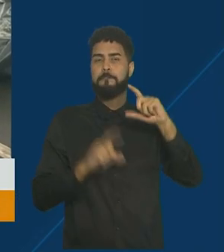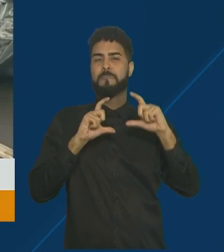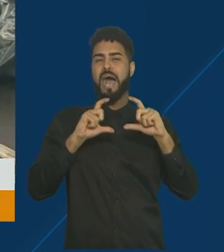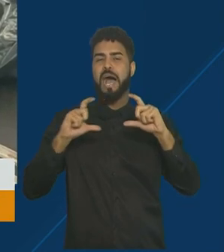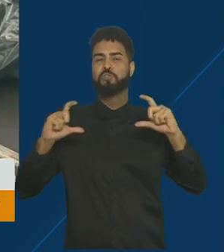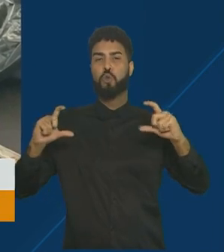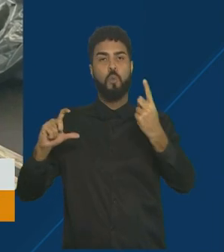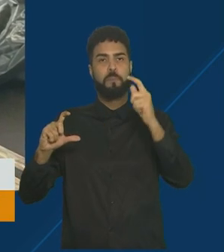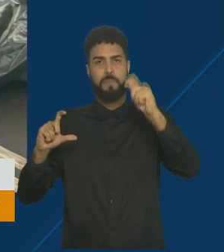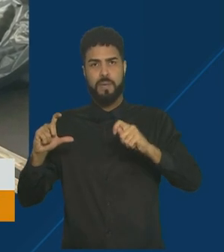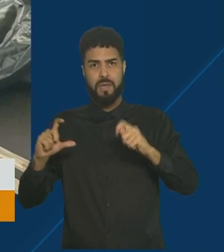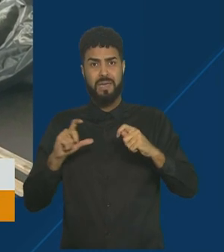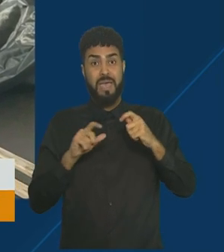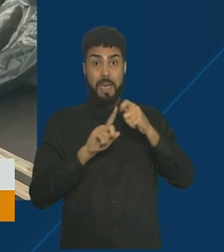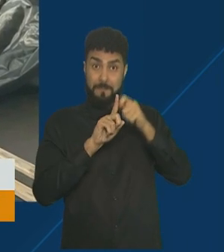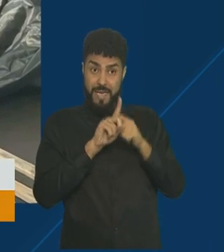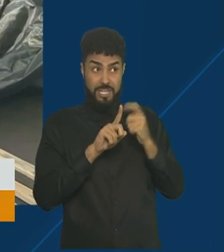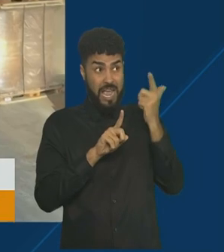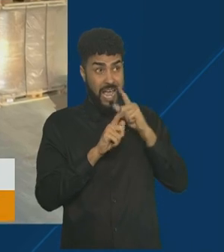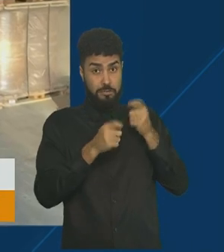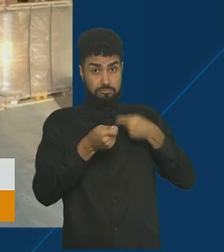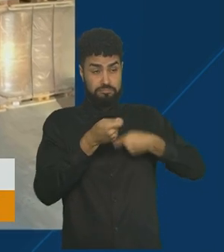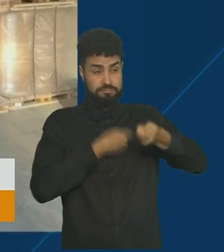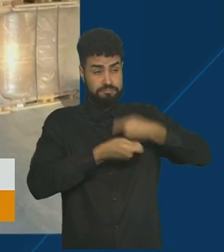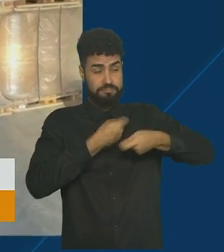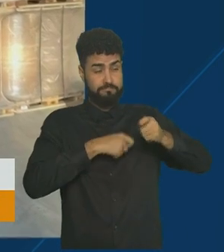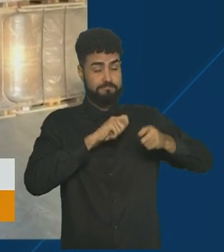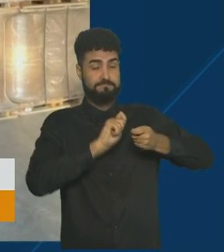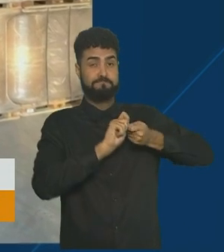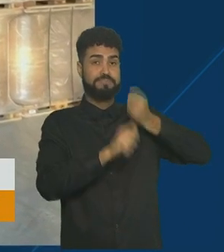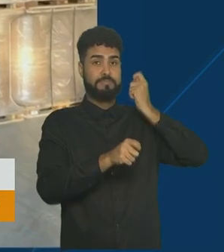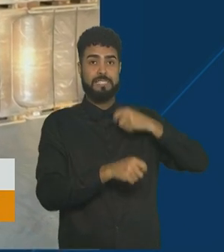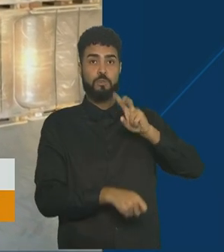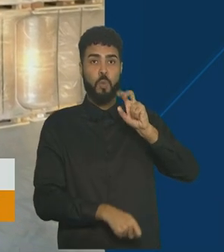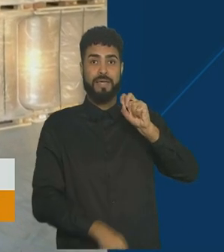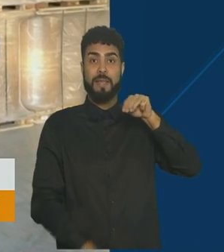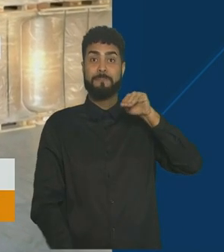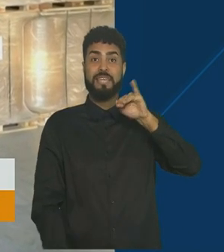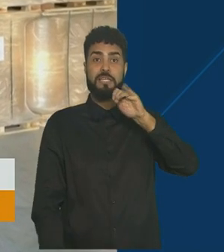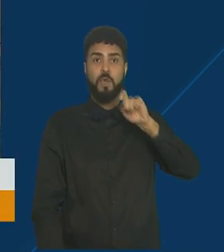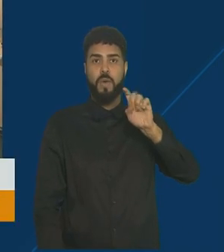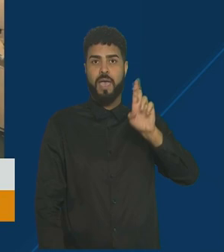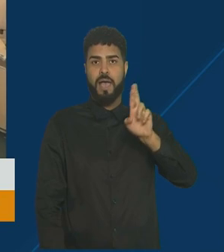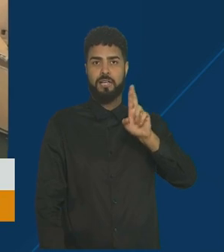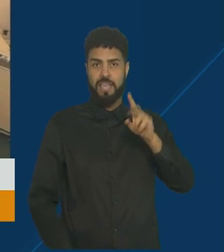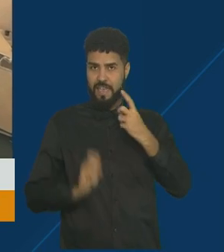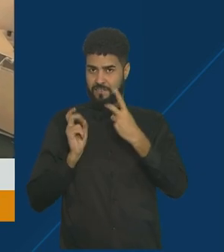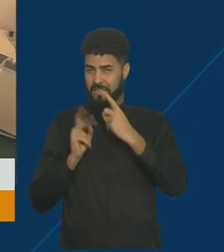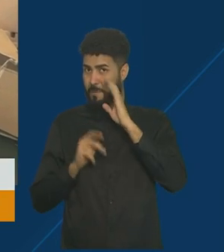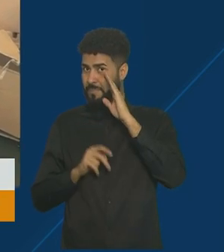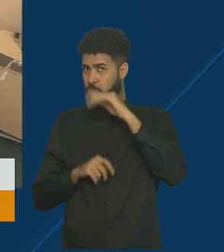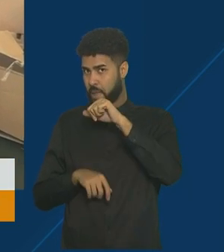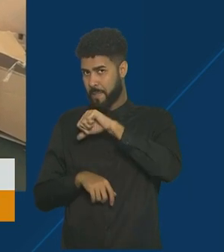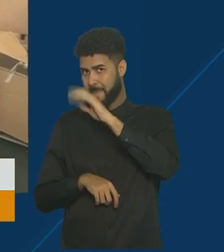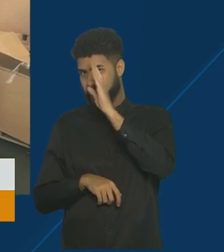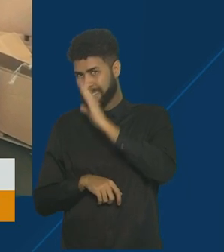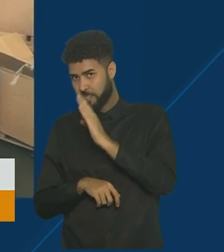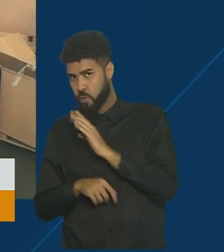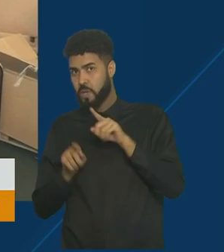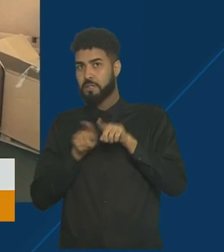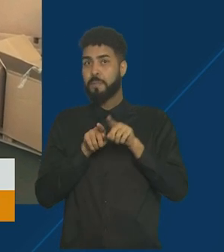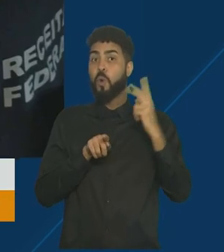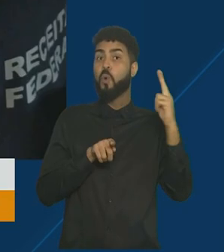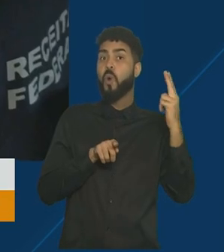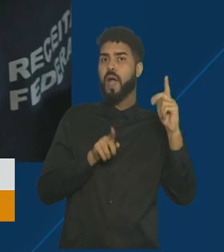com faturamento mensal de 50 milhões de reais. A mercadoria era comercializada principalmente aqui no Brasil e também no